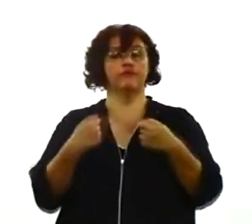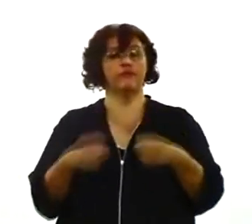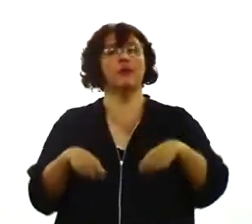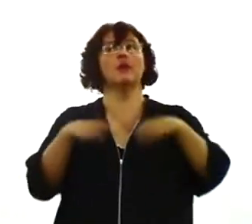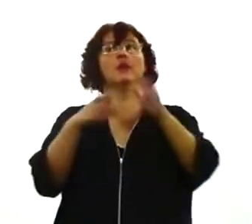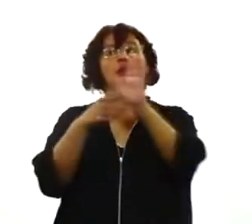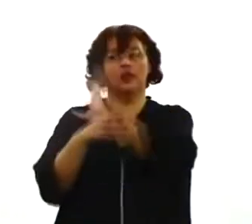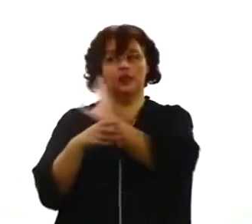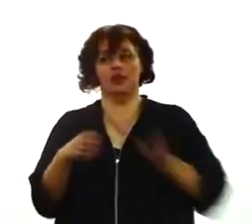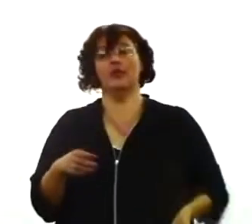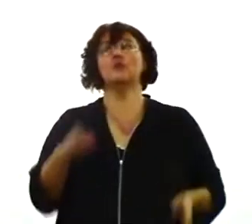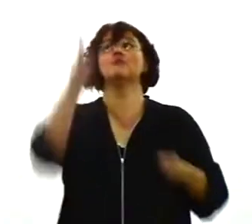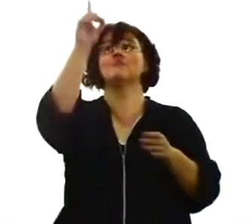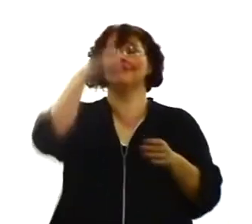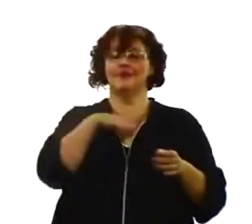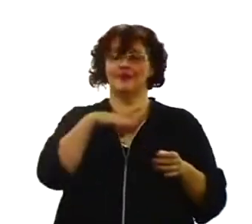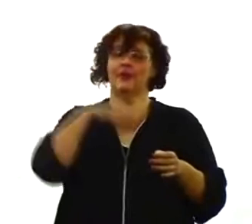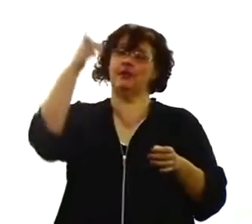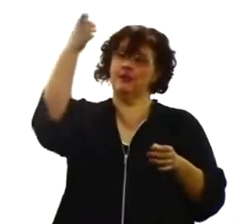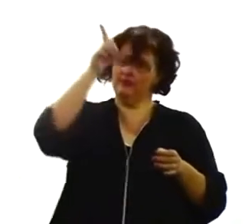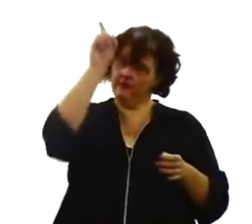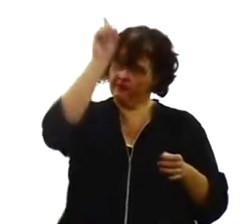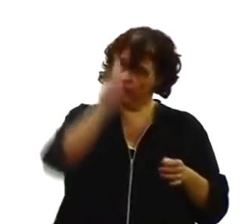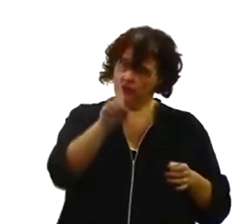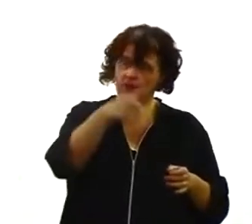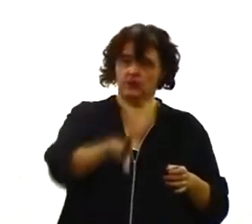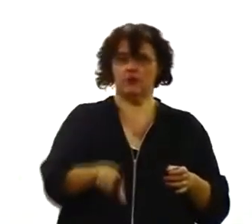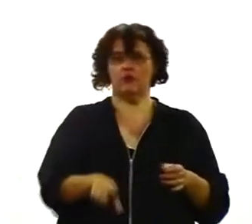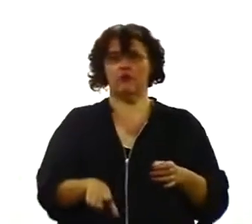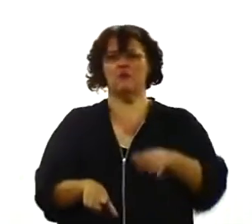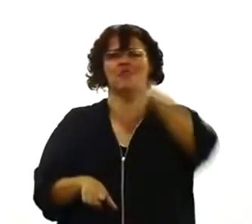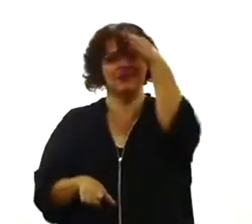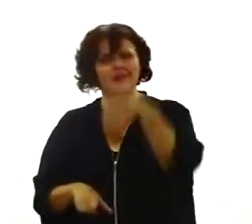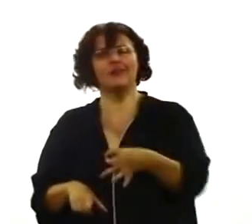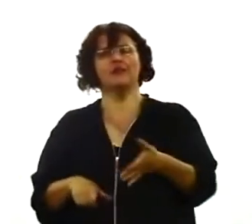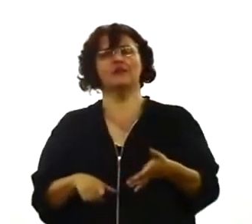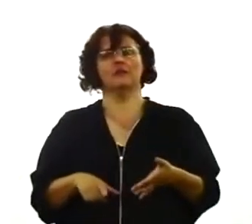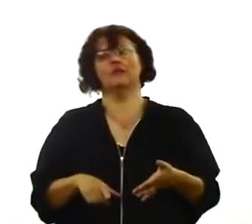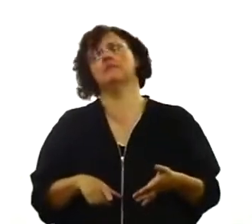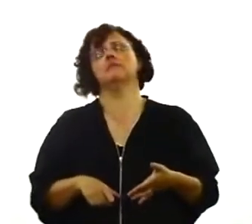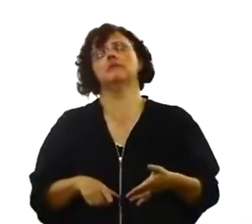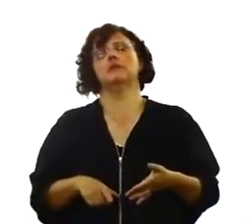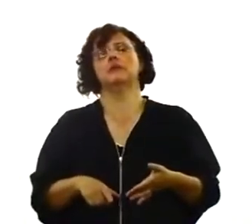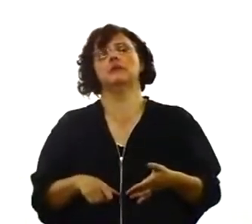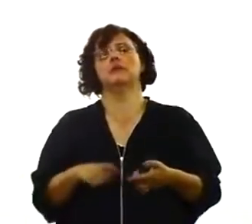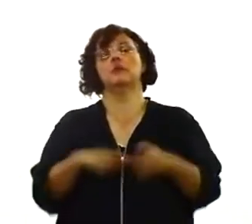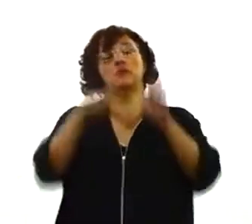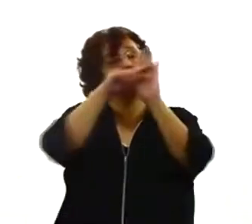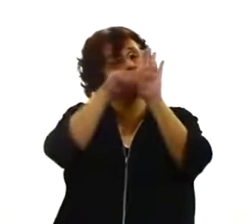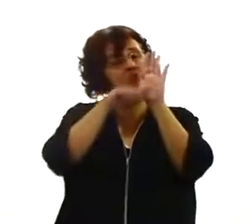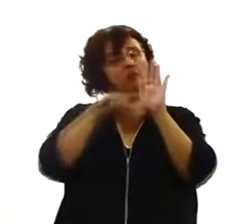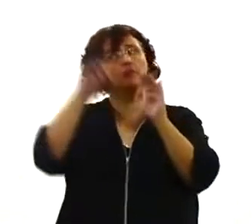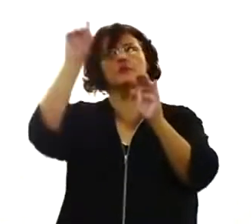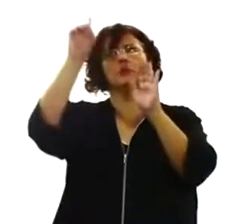Por isso a nossa esperança não é vã. É uma certeza. Porque o plano de Deus,